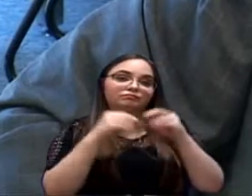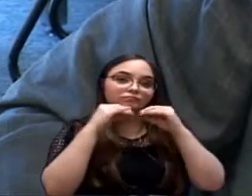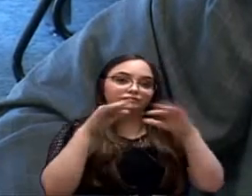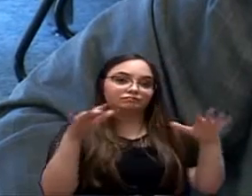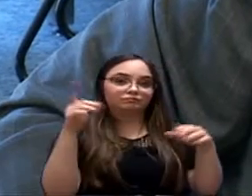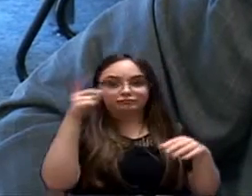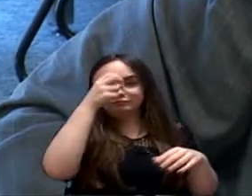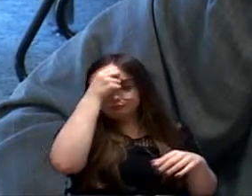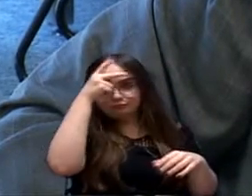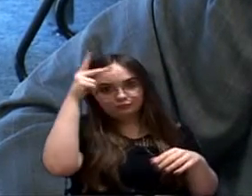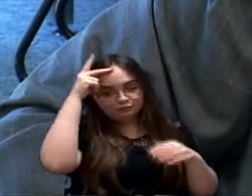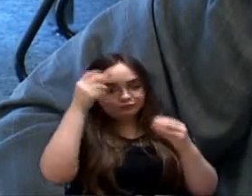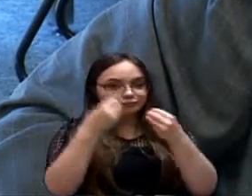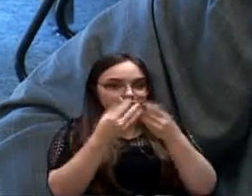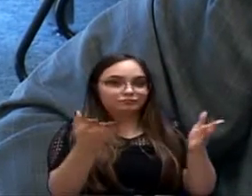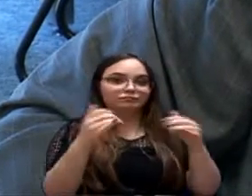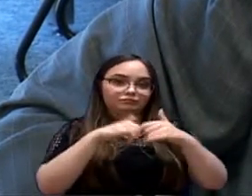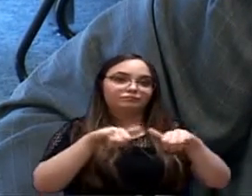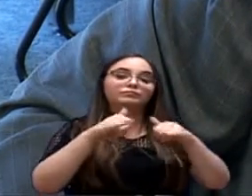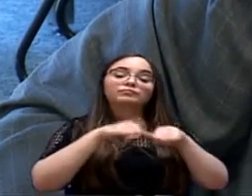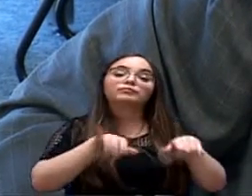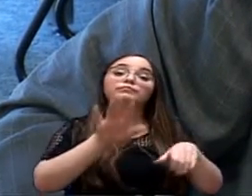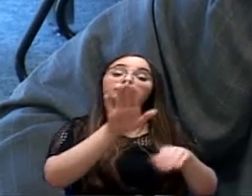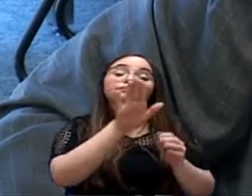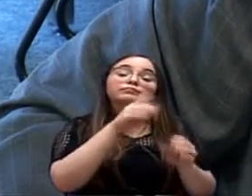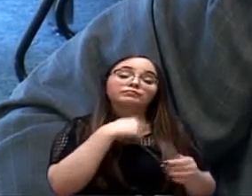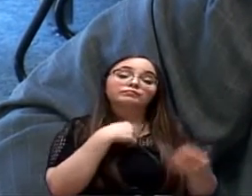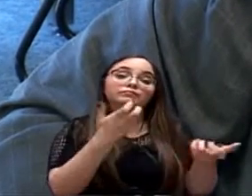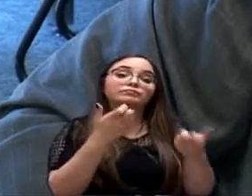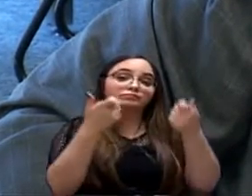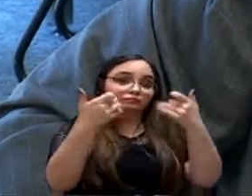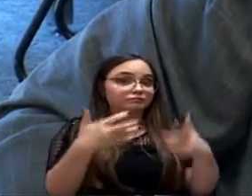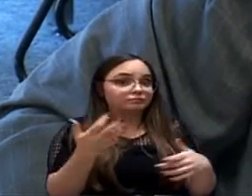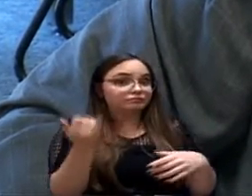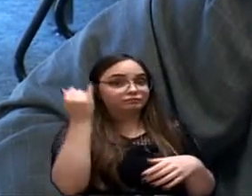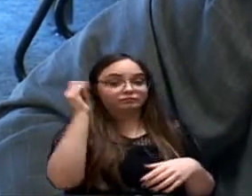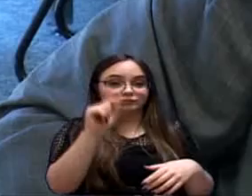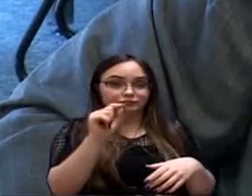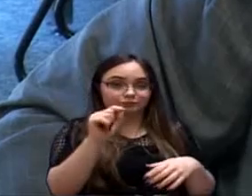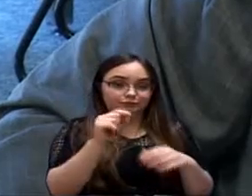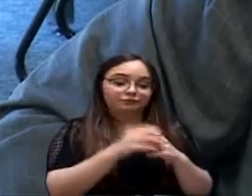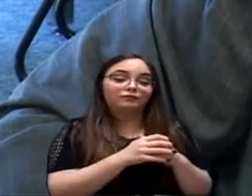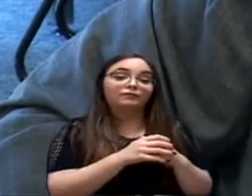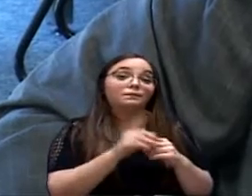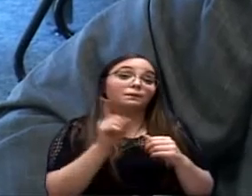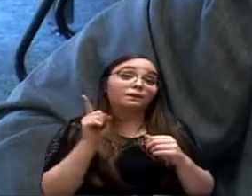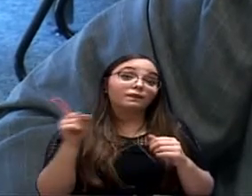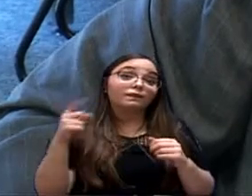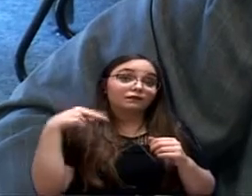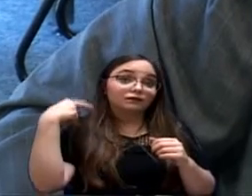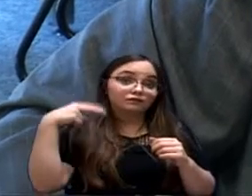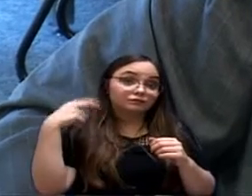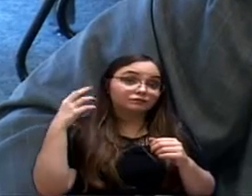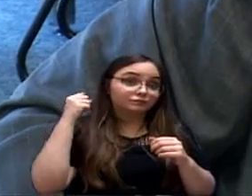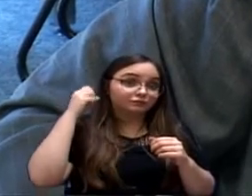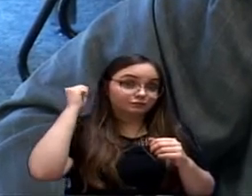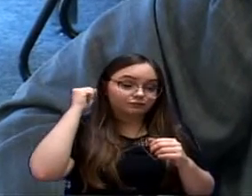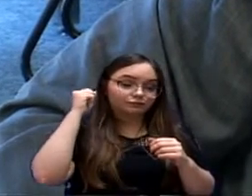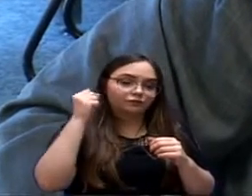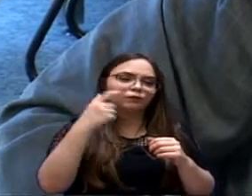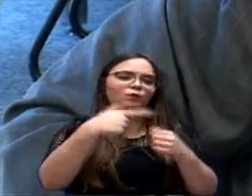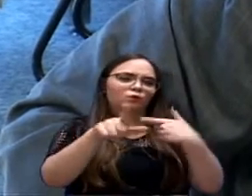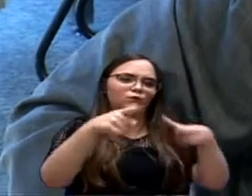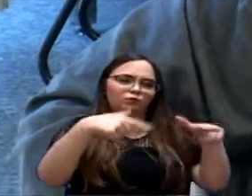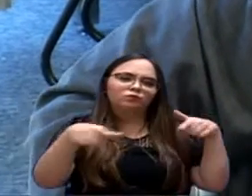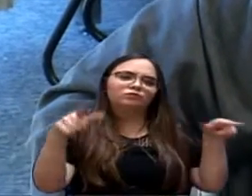Executivo, mas eu queria fazer uma colocação que eu acho que é importante aí. Assim como a vereadora Fernanda, outros vereadores